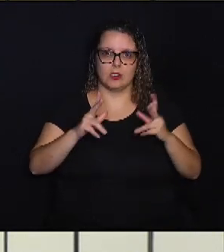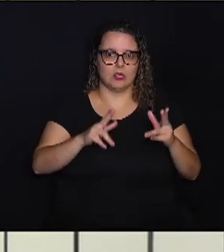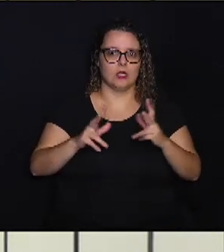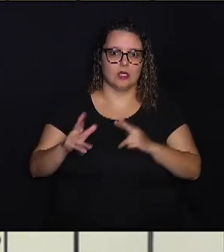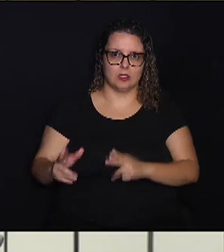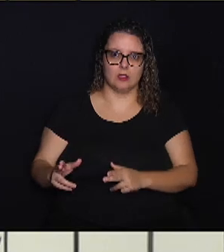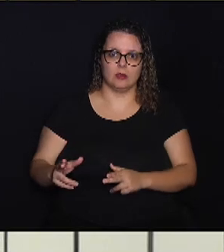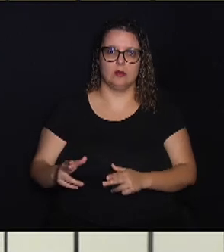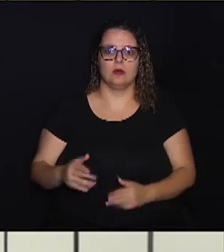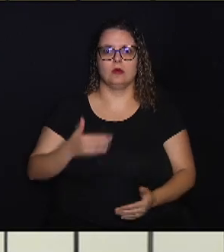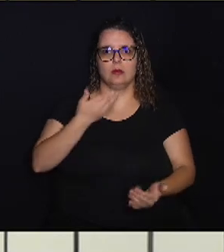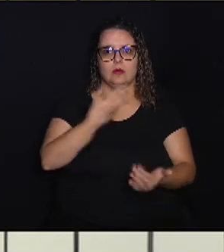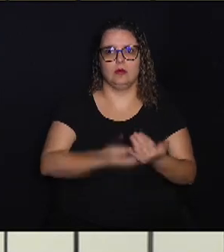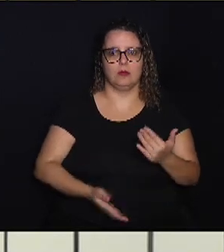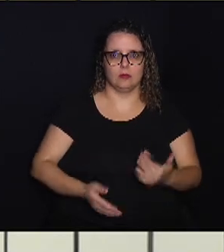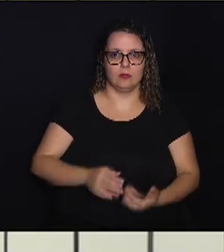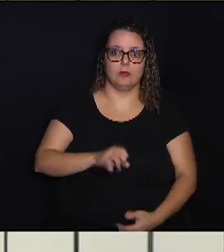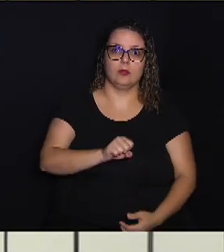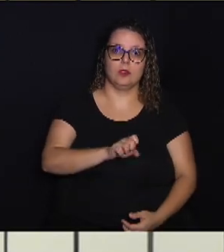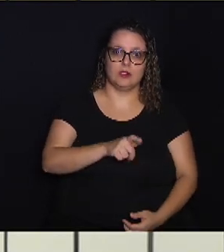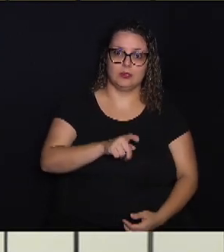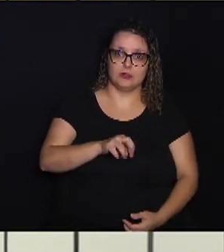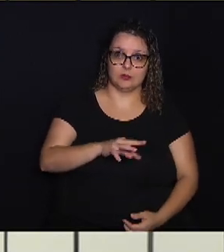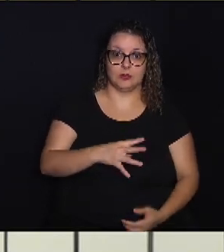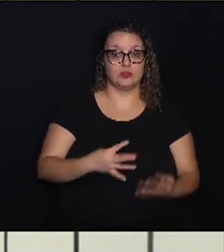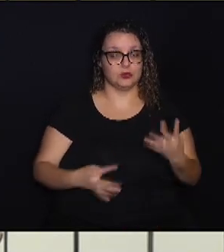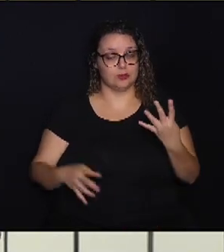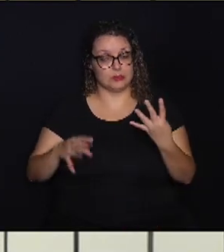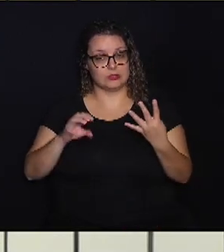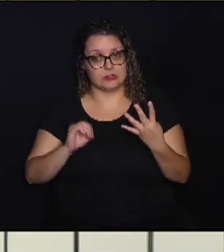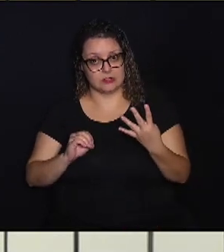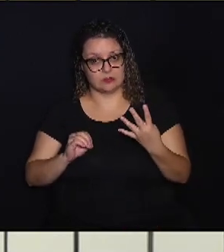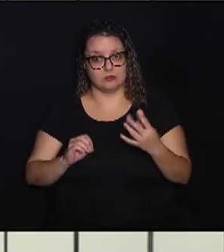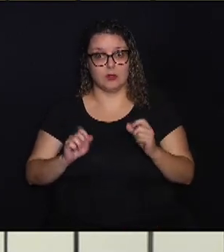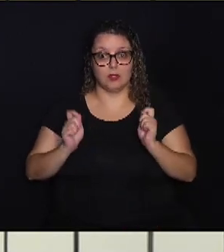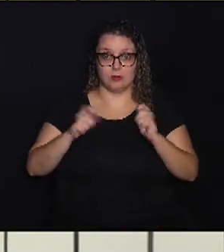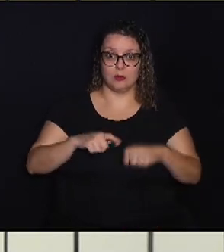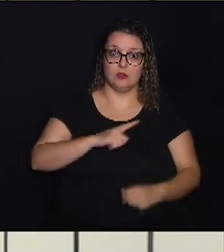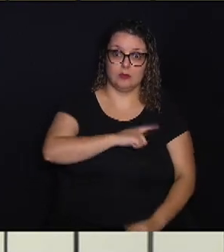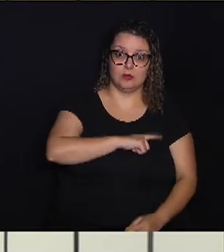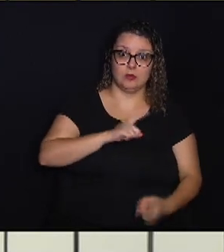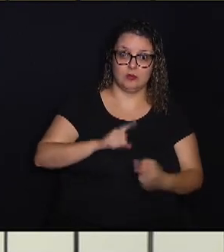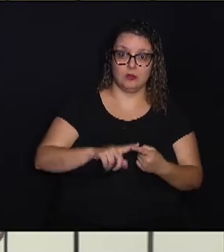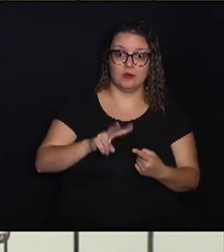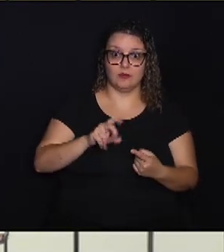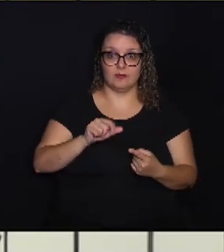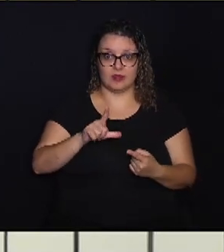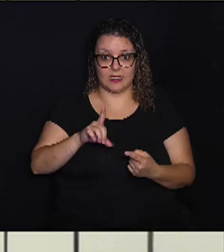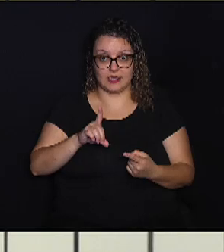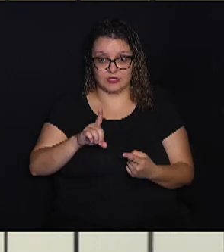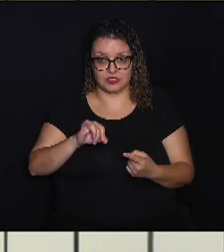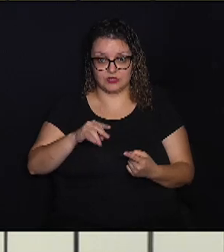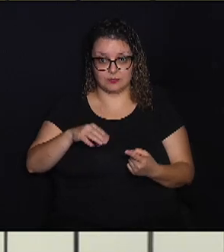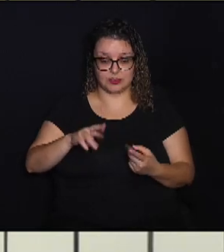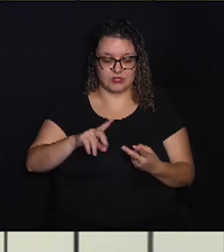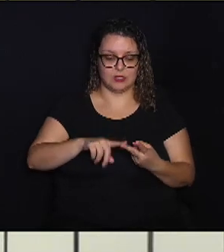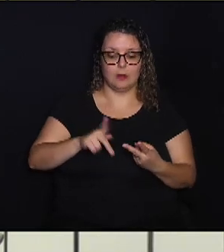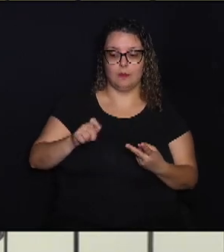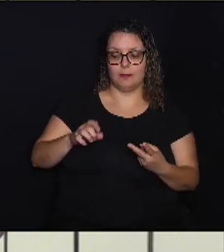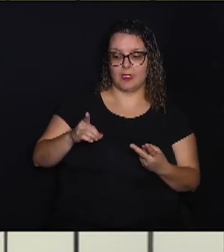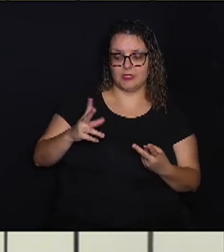que perdeu para o esporte por 4 a 0. Provável Guarani tem Vladimir no gol, Pacheco lateral